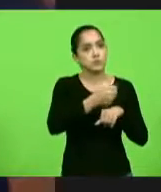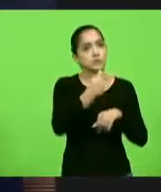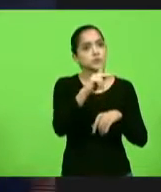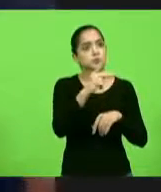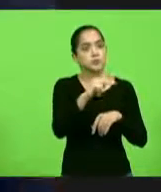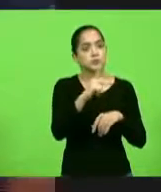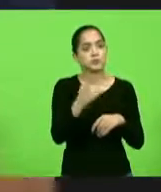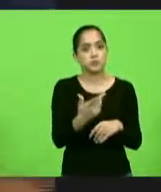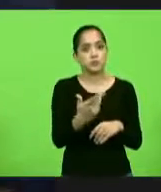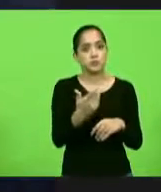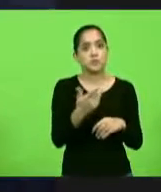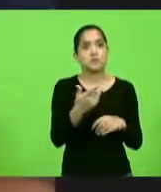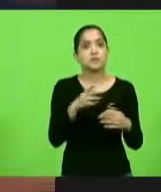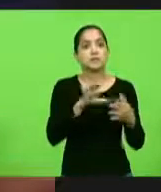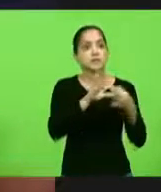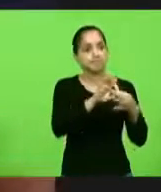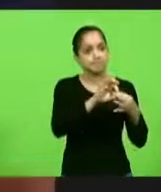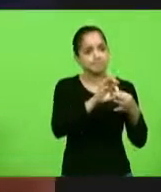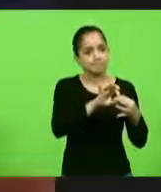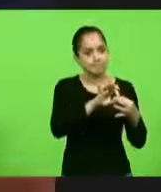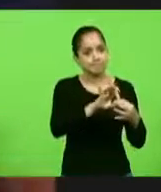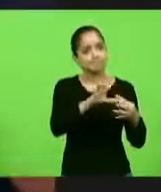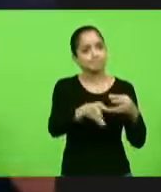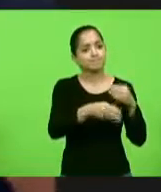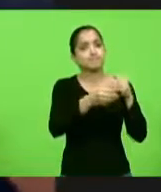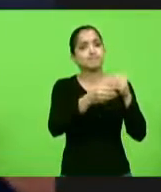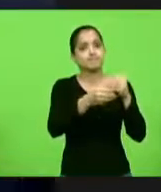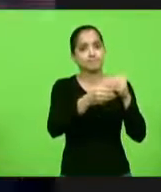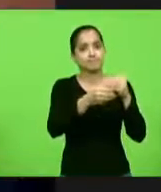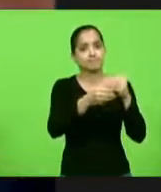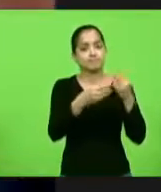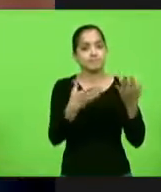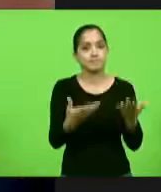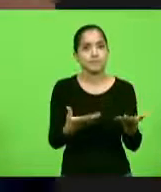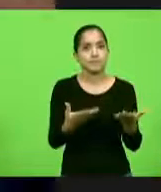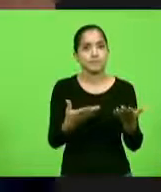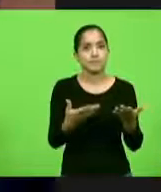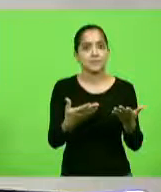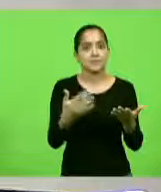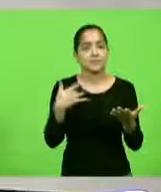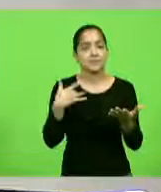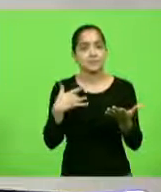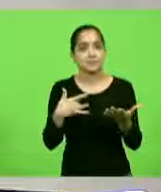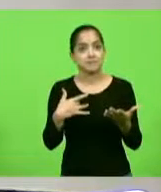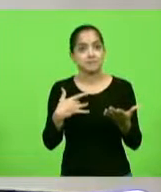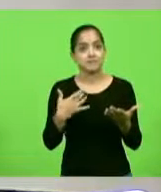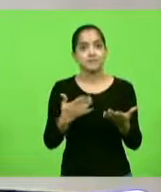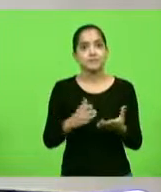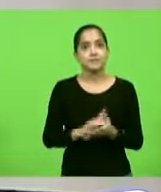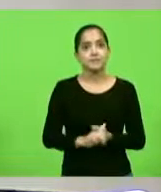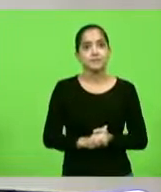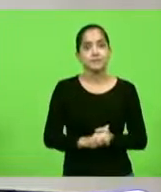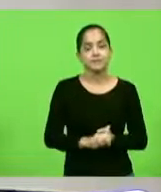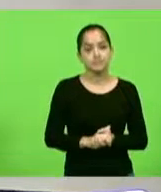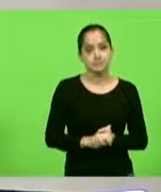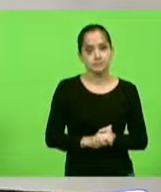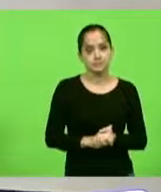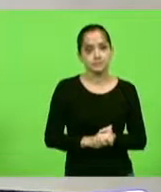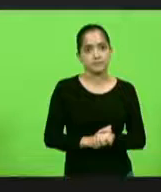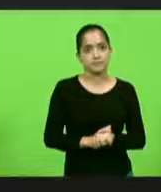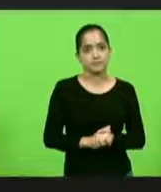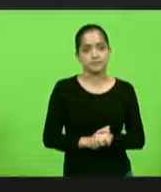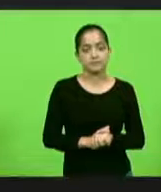fazer das suas palavras as minhas uma pena que nós não estamos... Um minuto, deputado, para concluir.